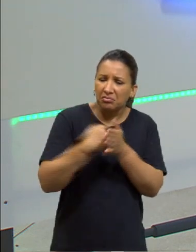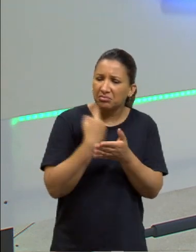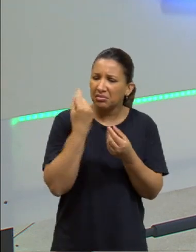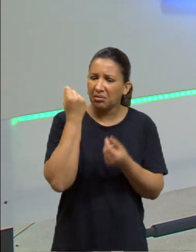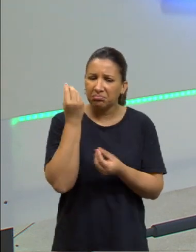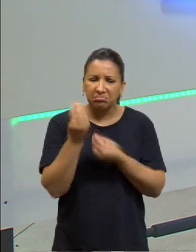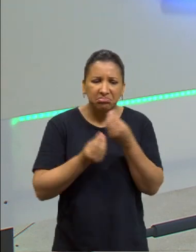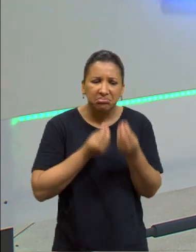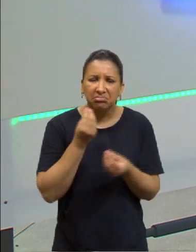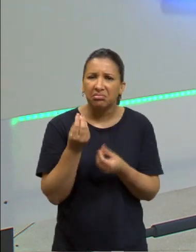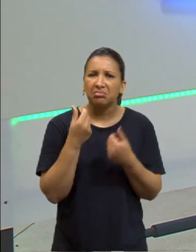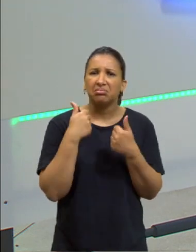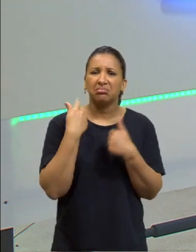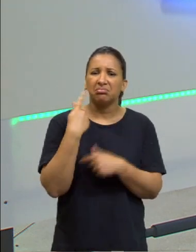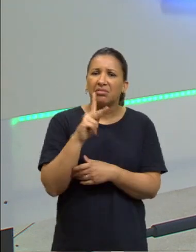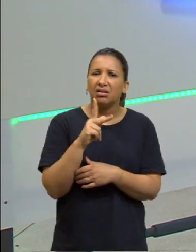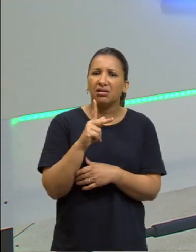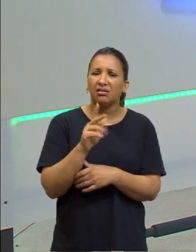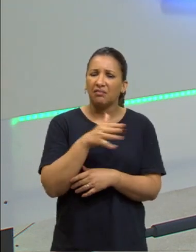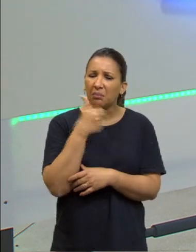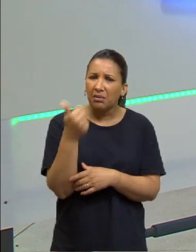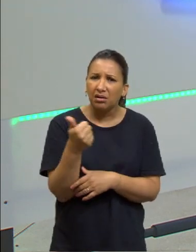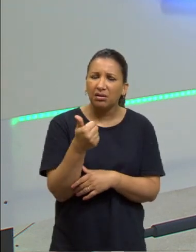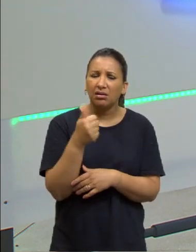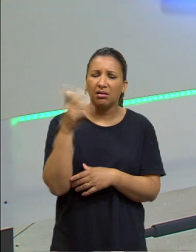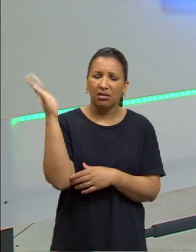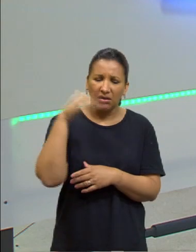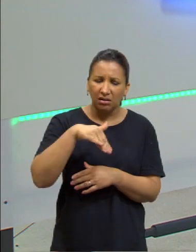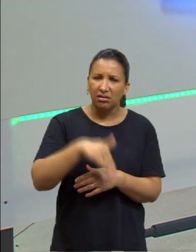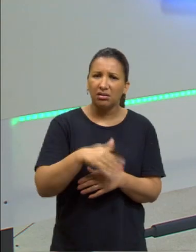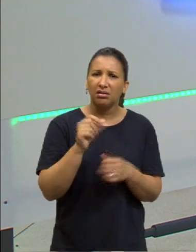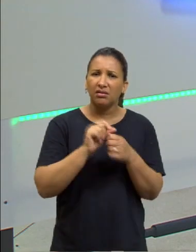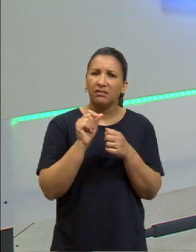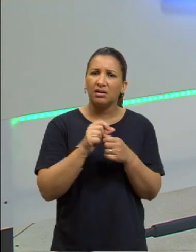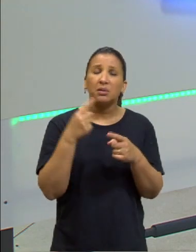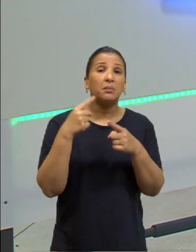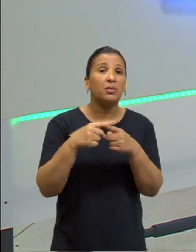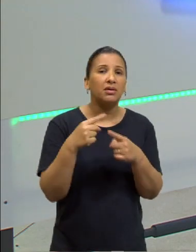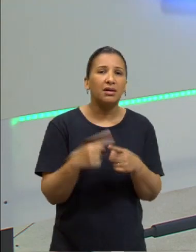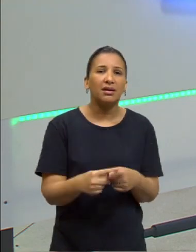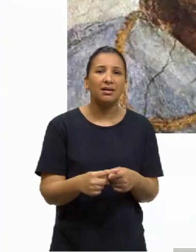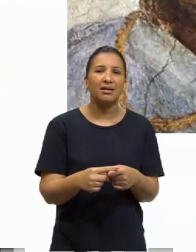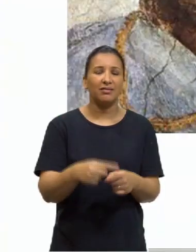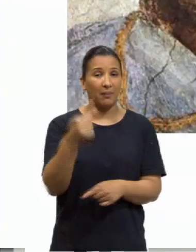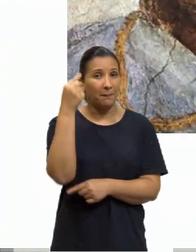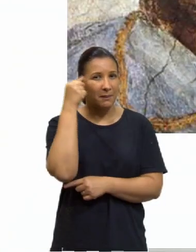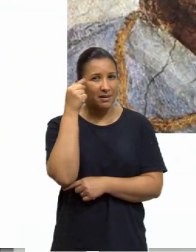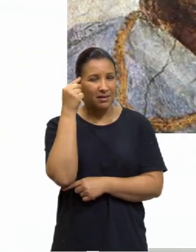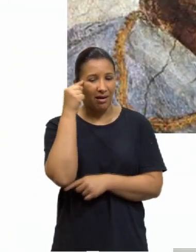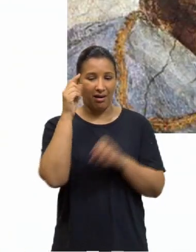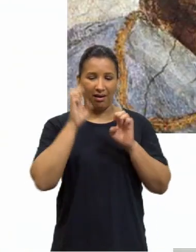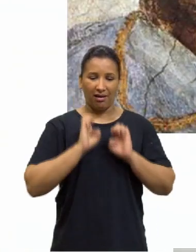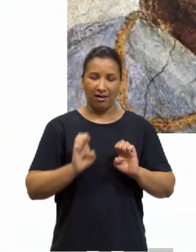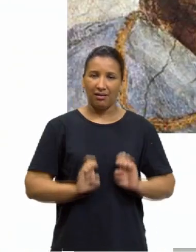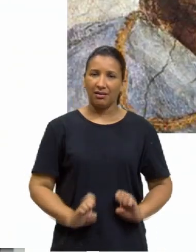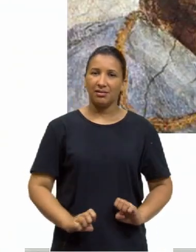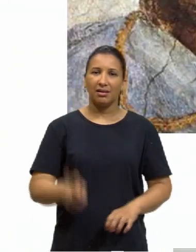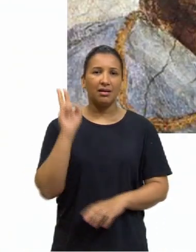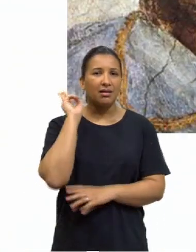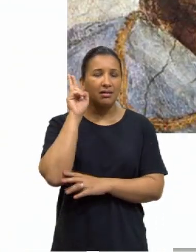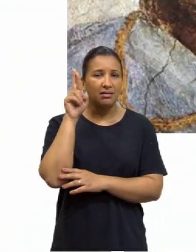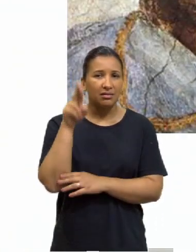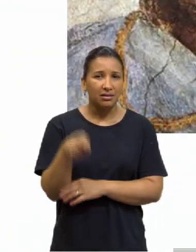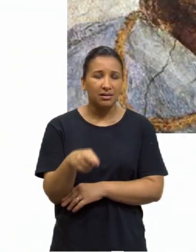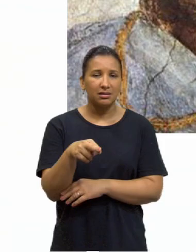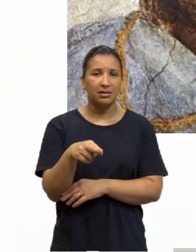tendemos? Valeu a pena tudo o que eu fiz? Por quê? Porque eu vou pensar, a minha ética aqui é uma ética racionalista.